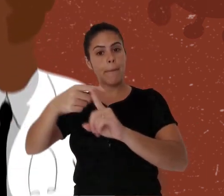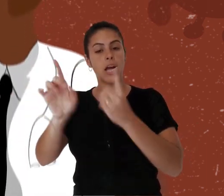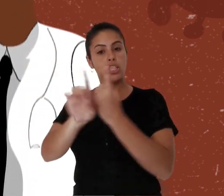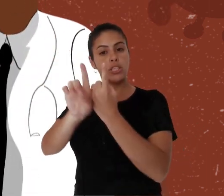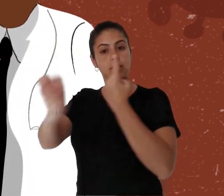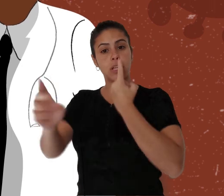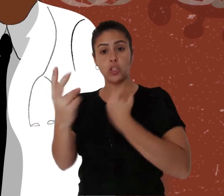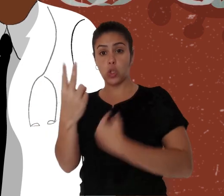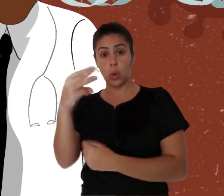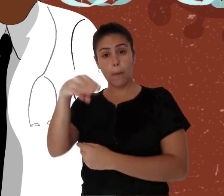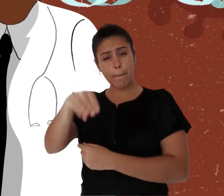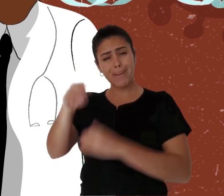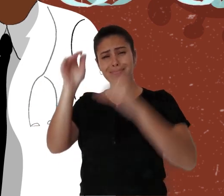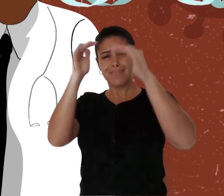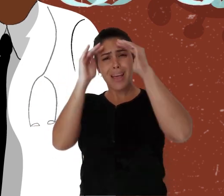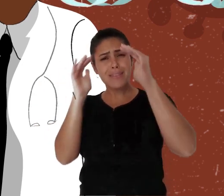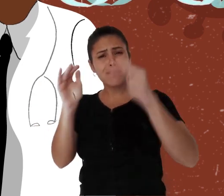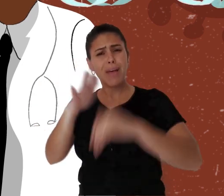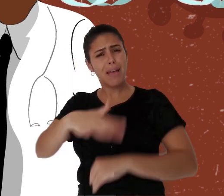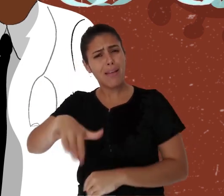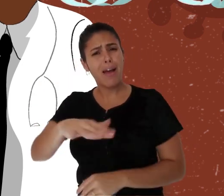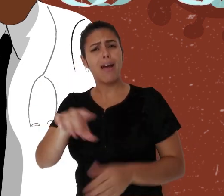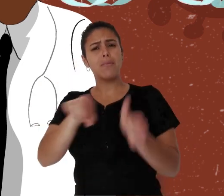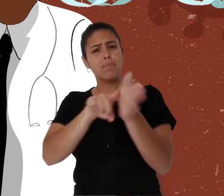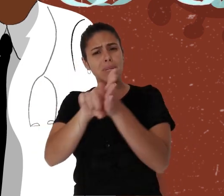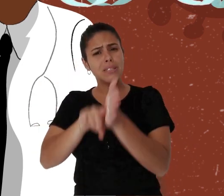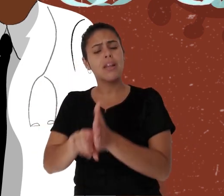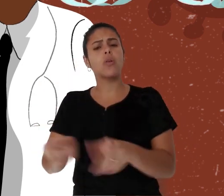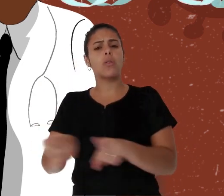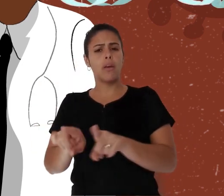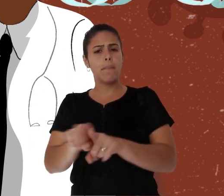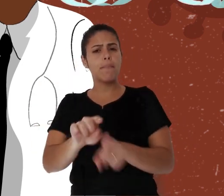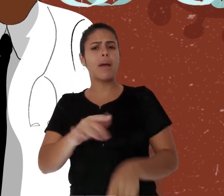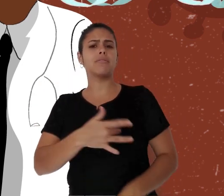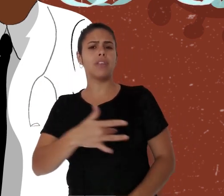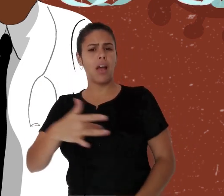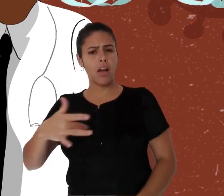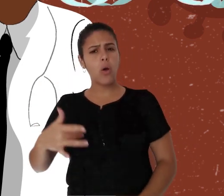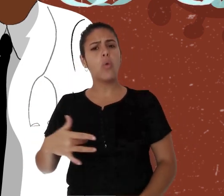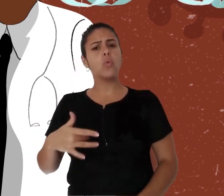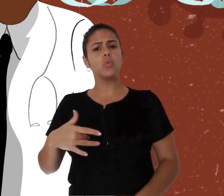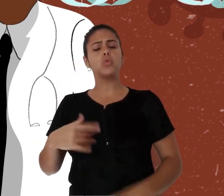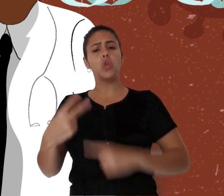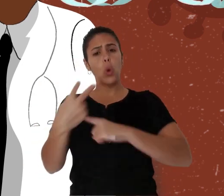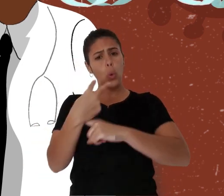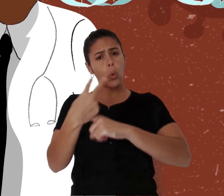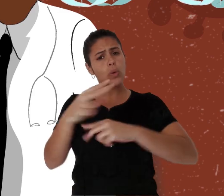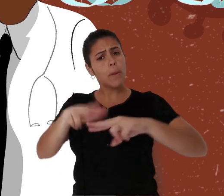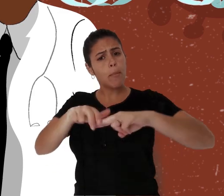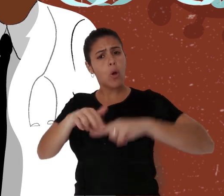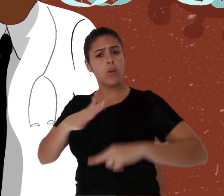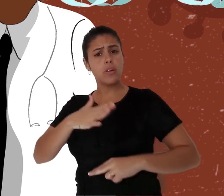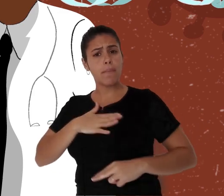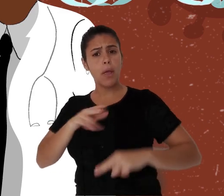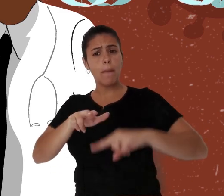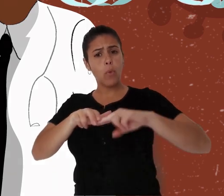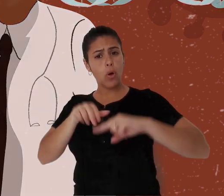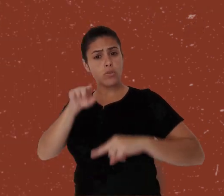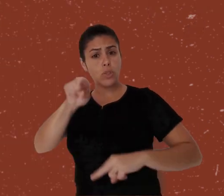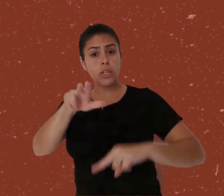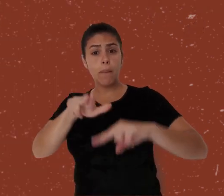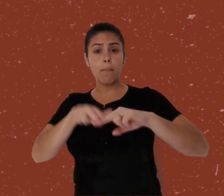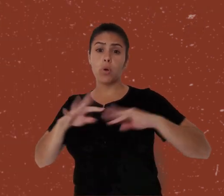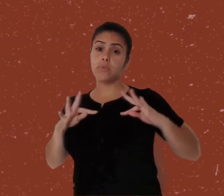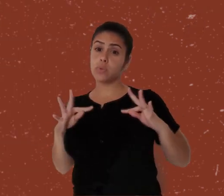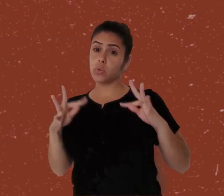Respeite o trabalho dos pesquisadores e dos profissionais de saúde. Faça a sua parte por mim, por você e por todos